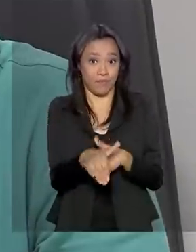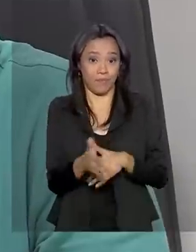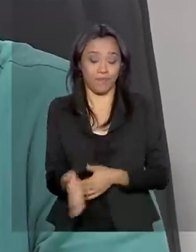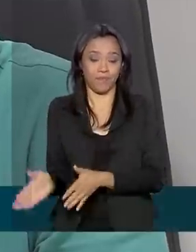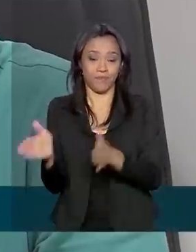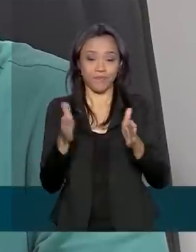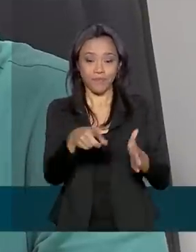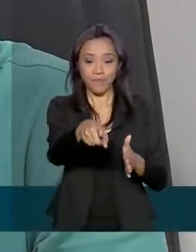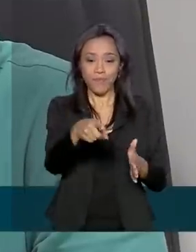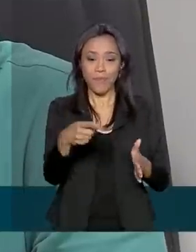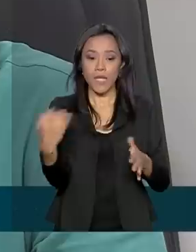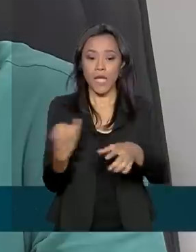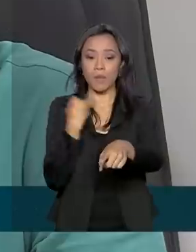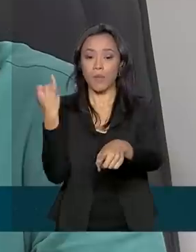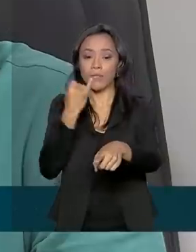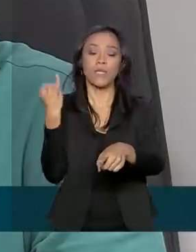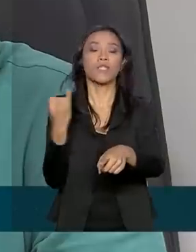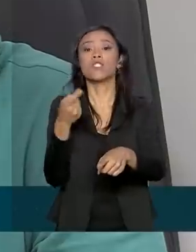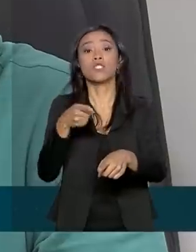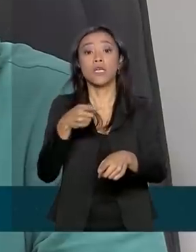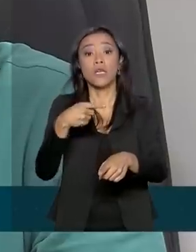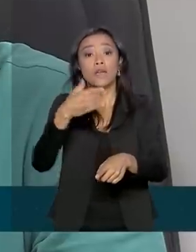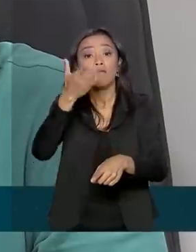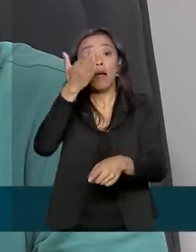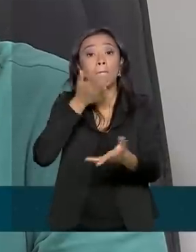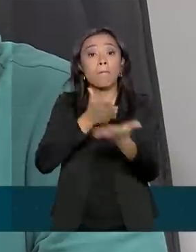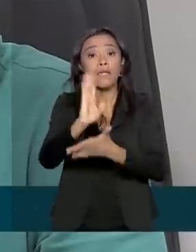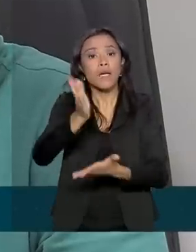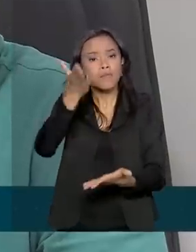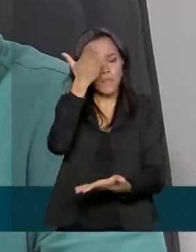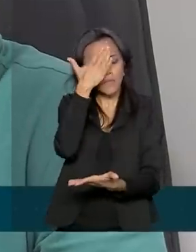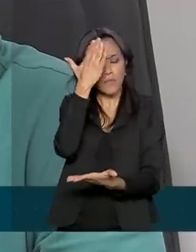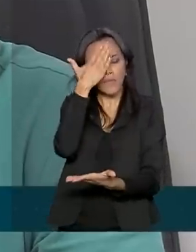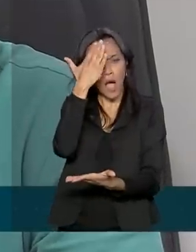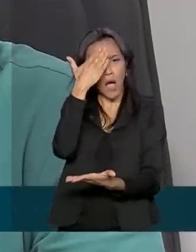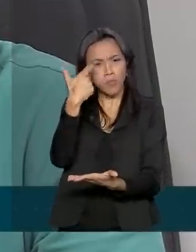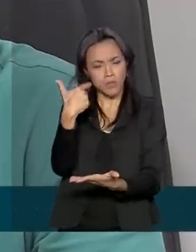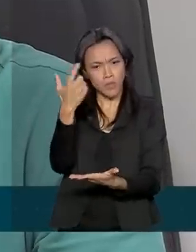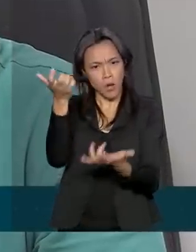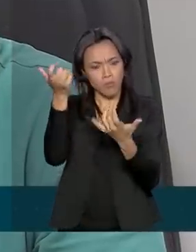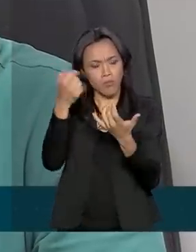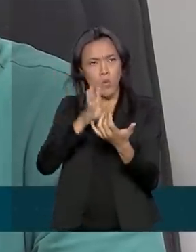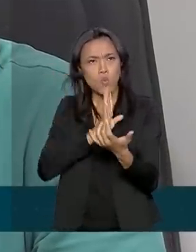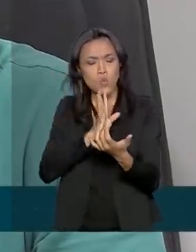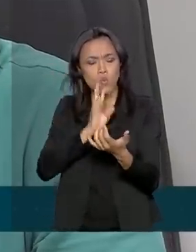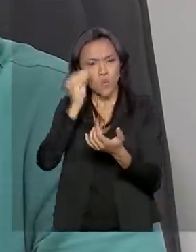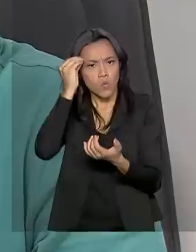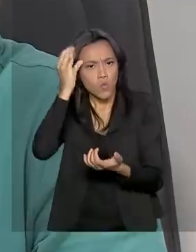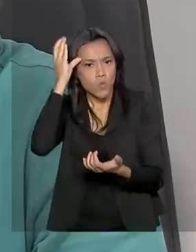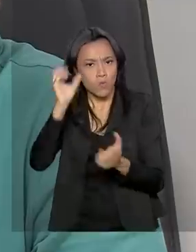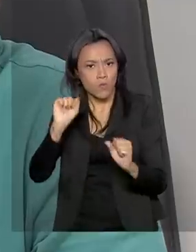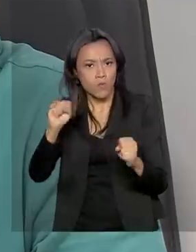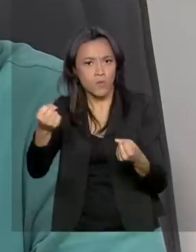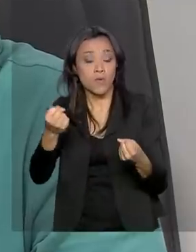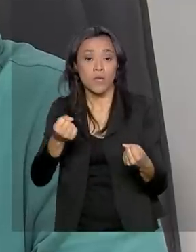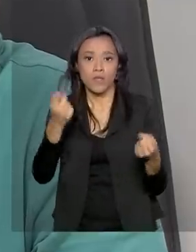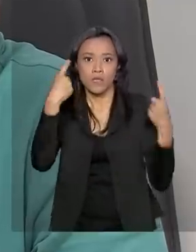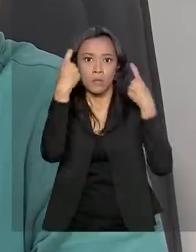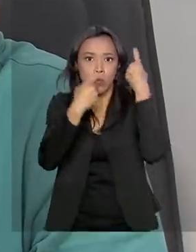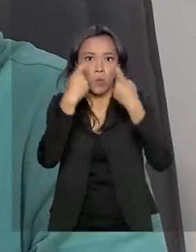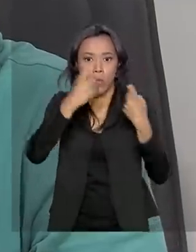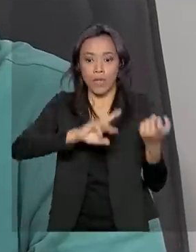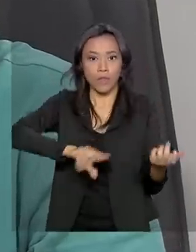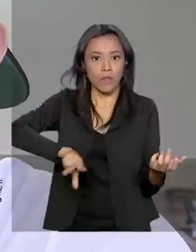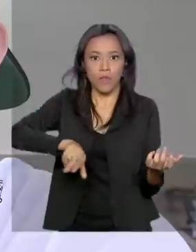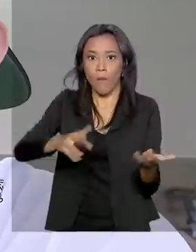o aluno perceber que ele vai passar com aquilo que ele sabe. Então, fortalecer isso. Então, se preocupar em não errar aquilo